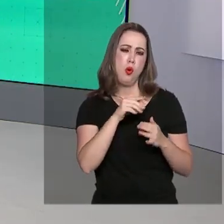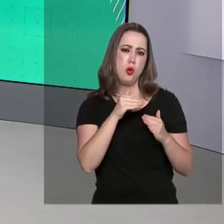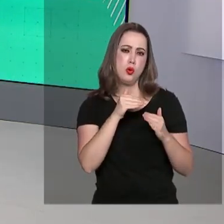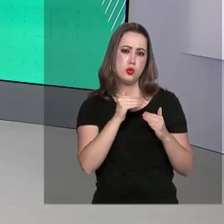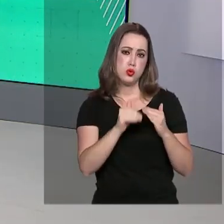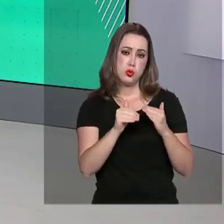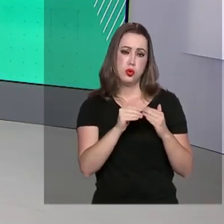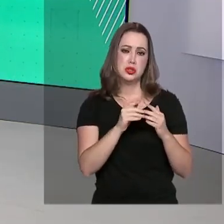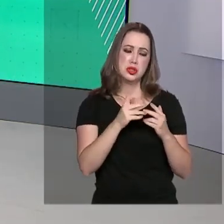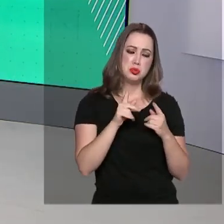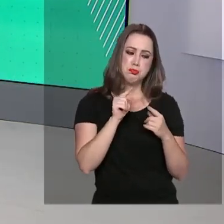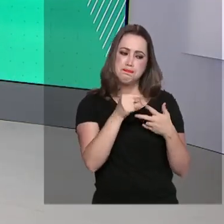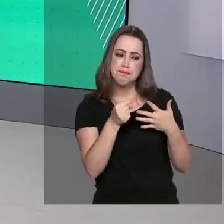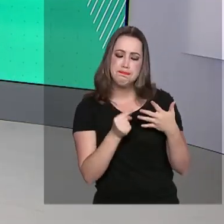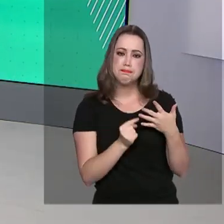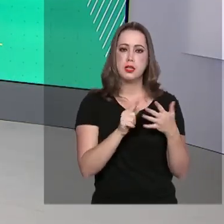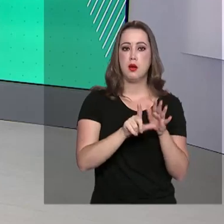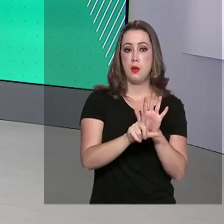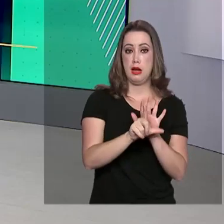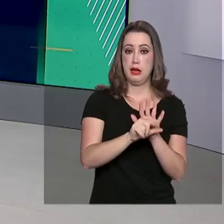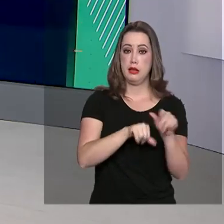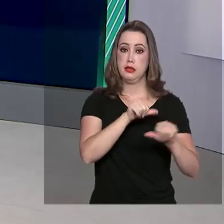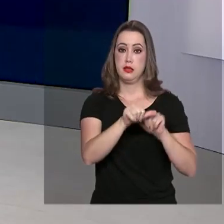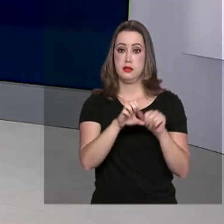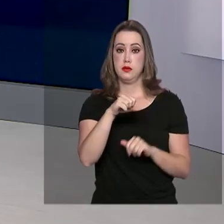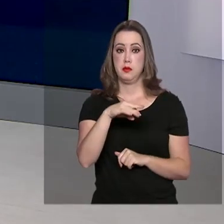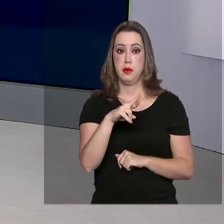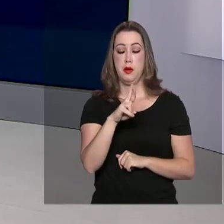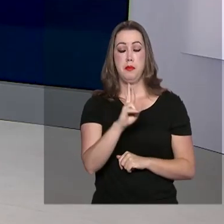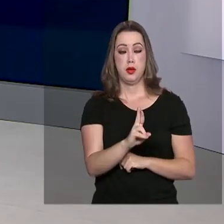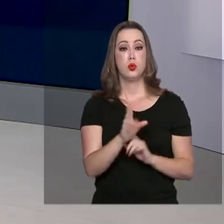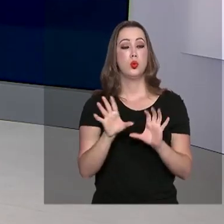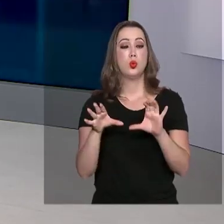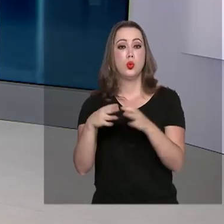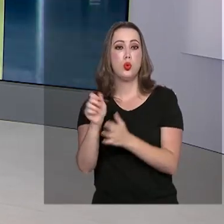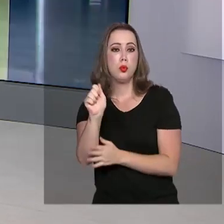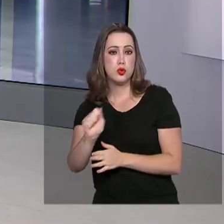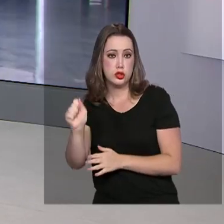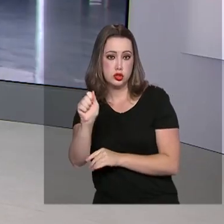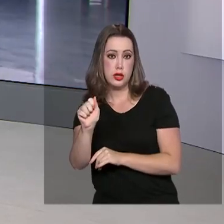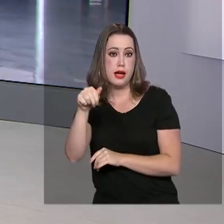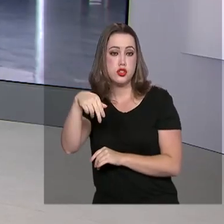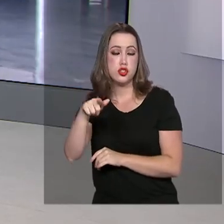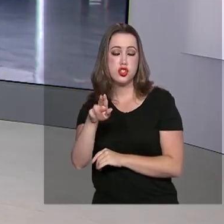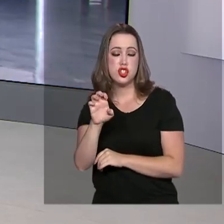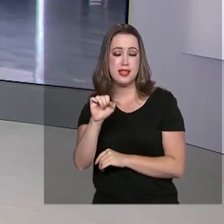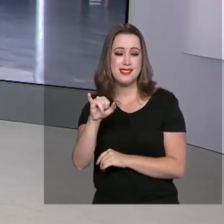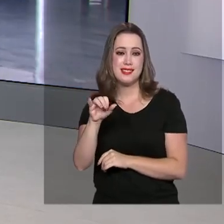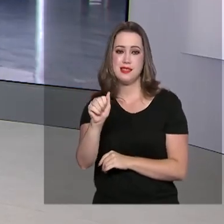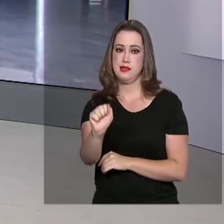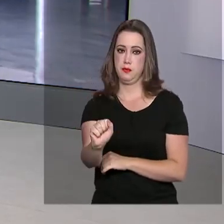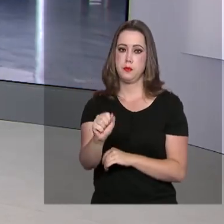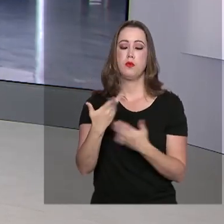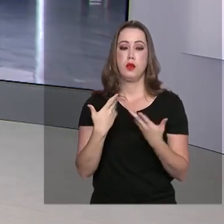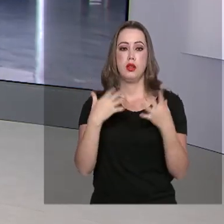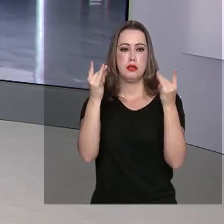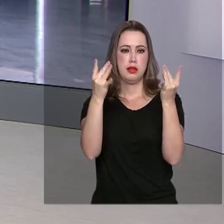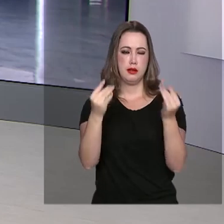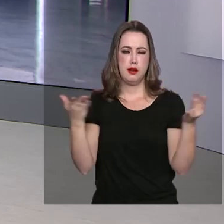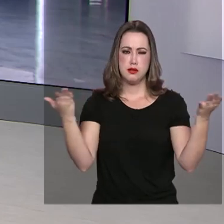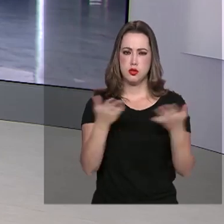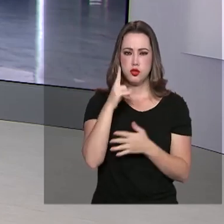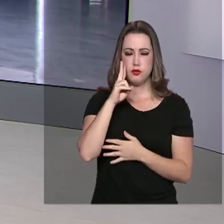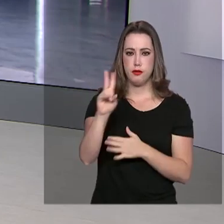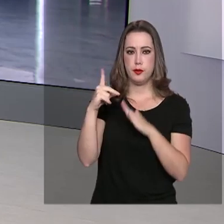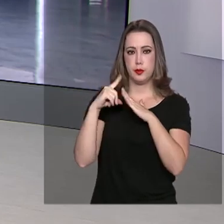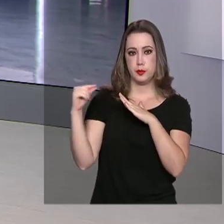transforma a embratura em agência. Quem vai nos trazer mais detalhes é a repórter Luana Karen, que está lá no Palácio do Planalto. Oi, Luana,